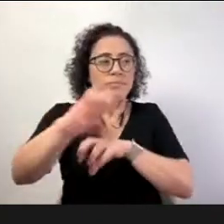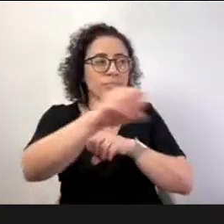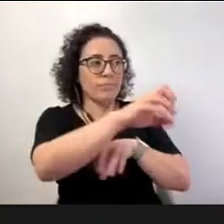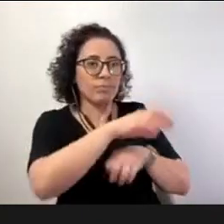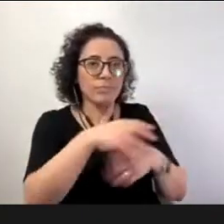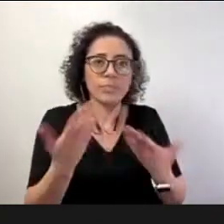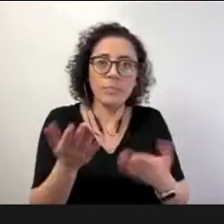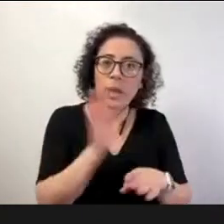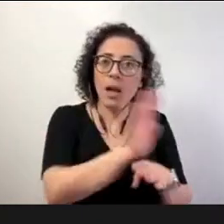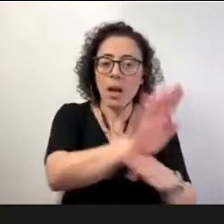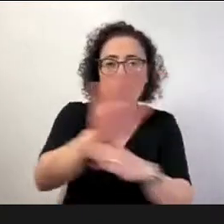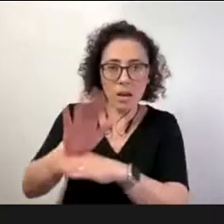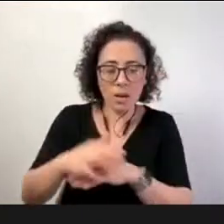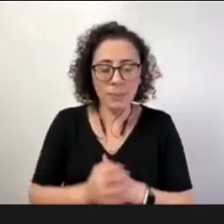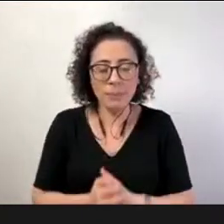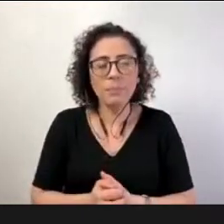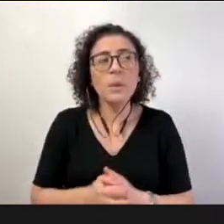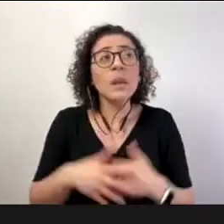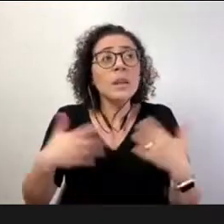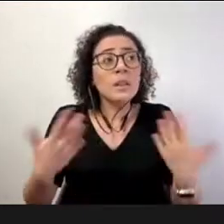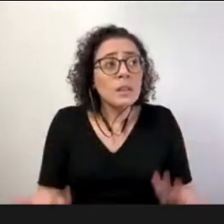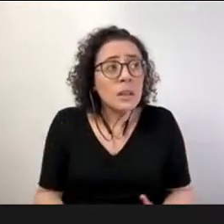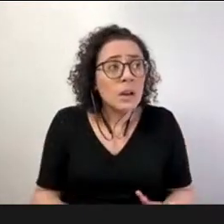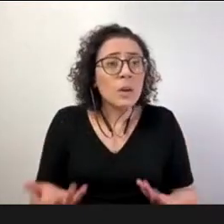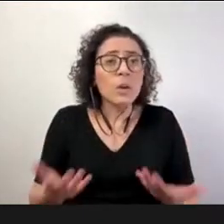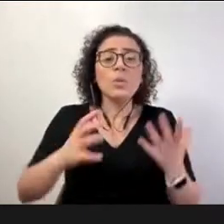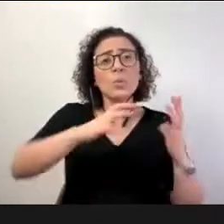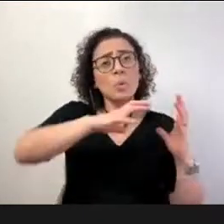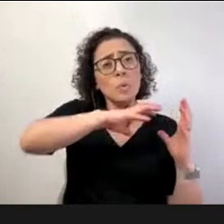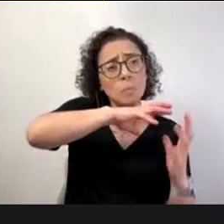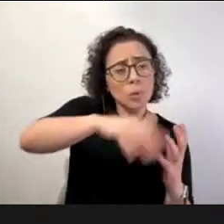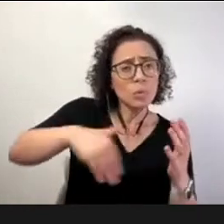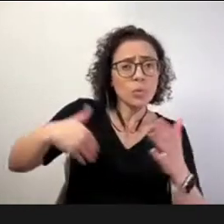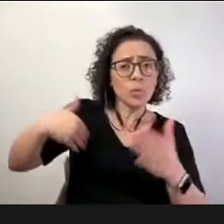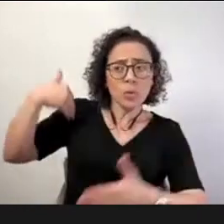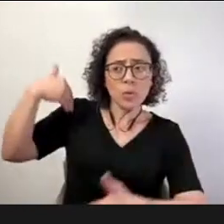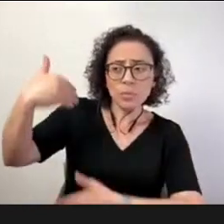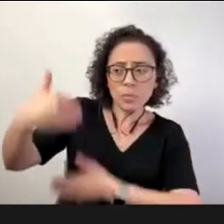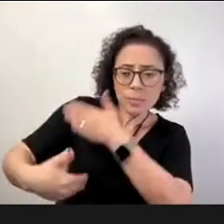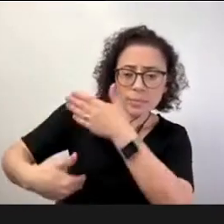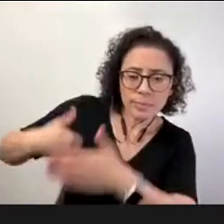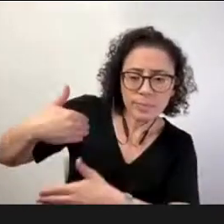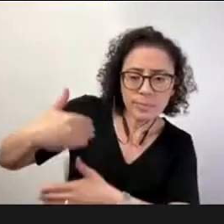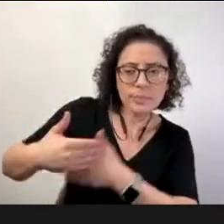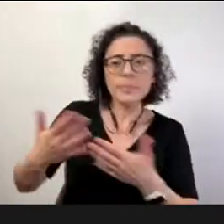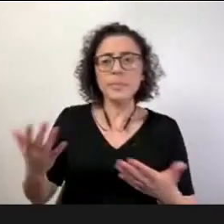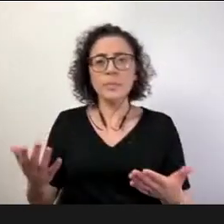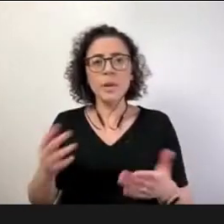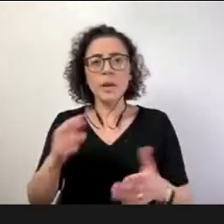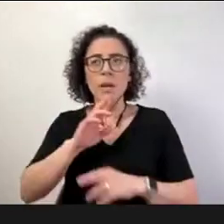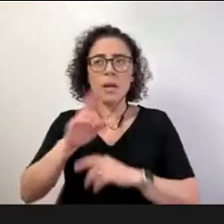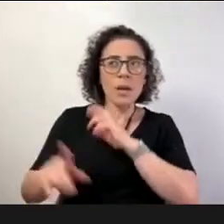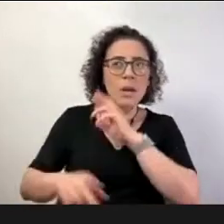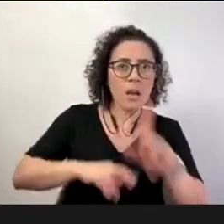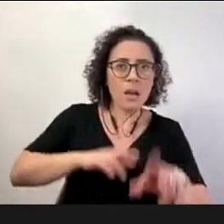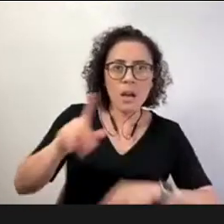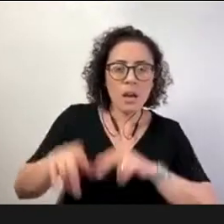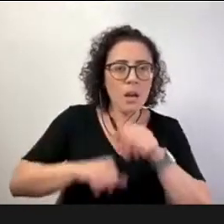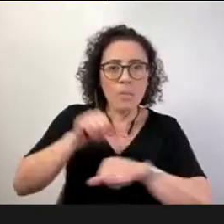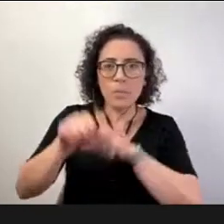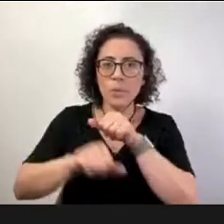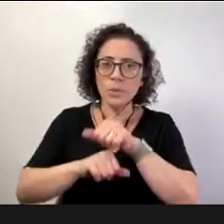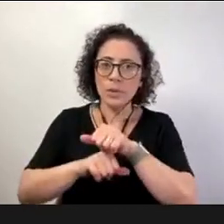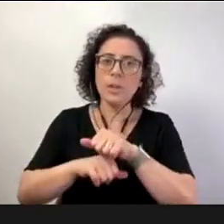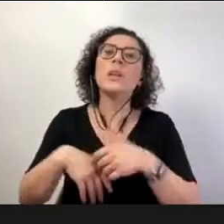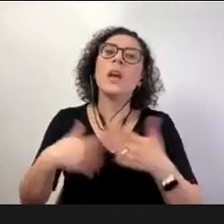nesse contexto de mundo de transformação tão intensa e acelerada o mundo do trabalho vai na mesma